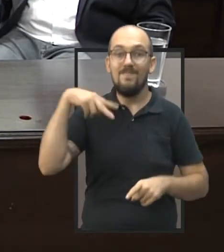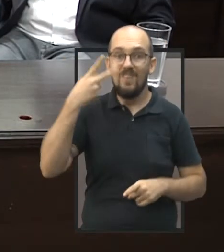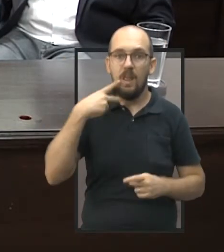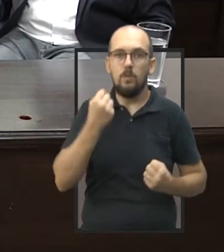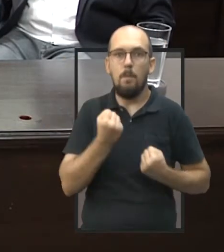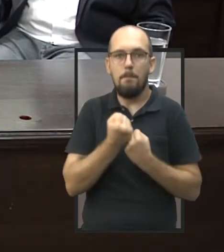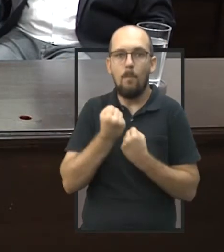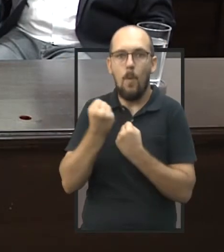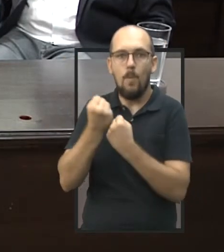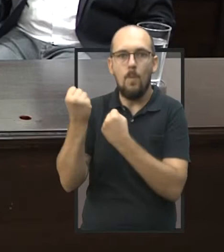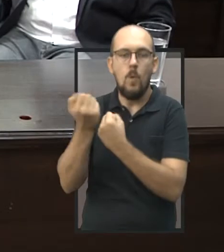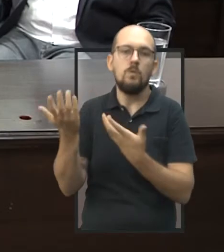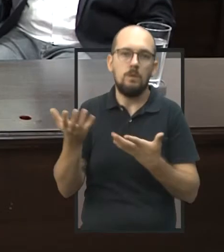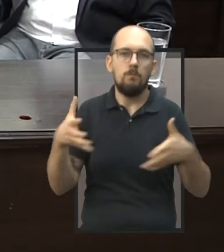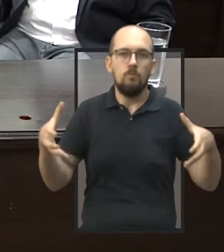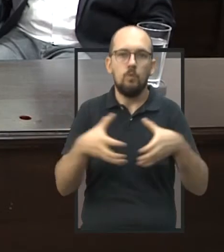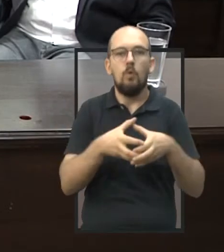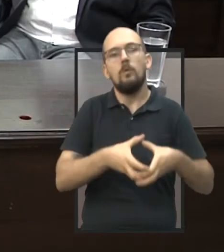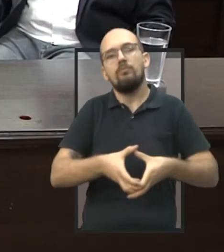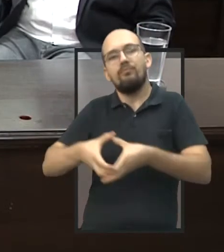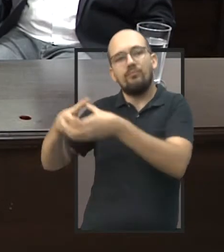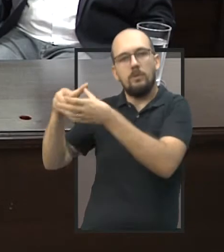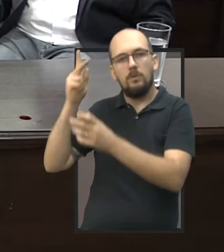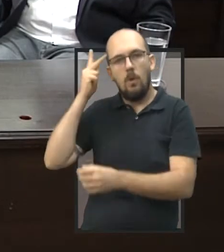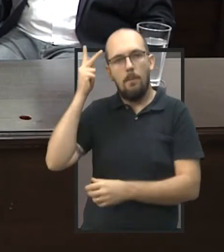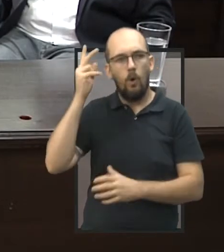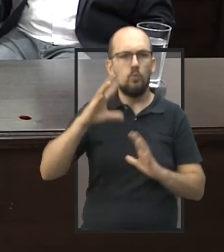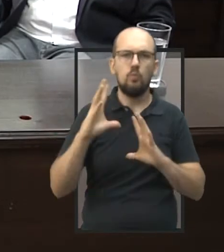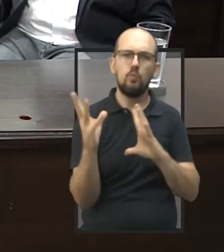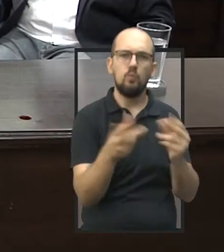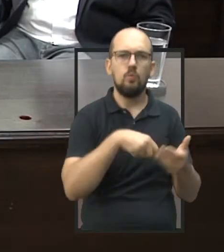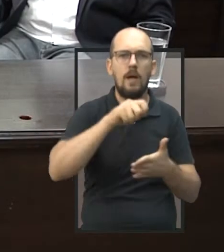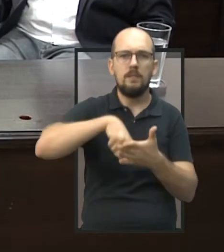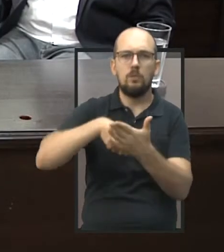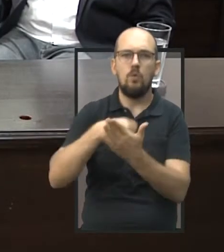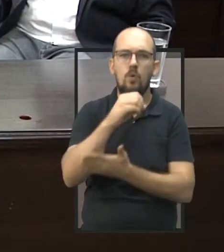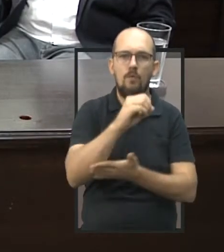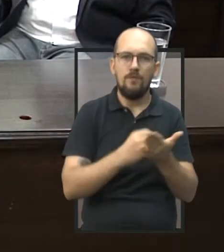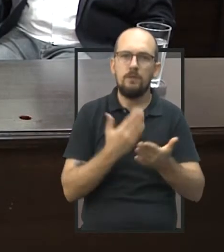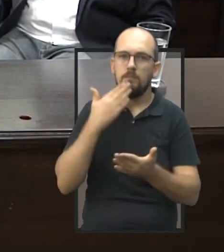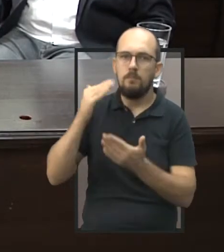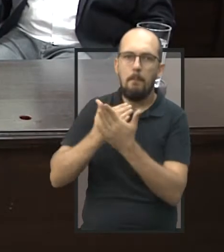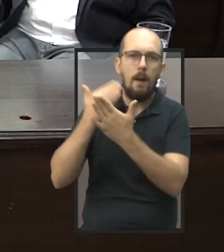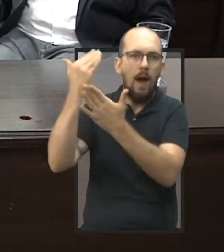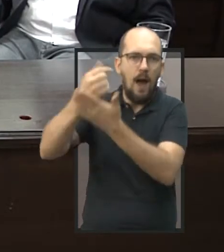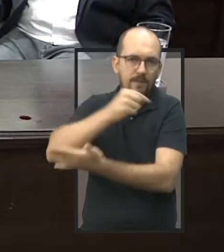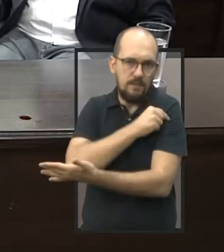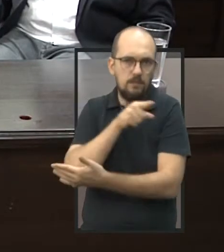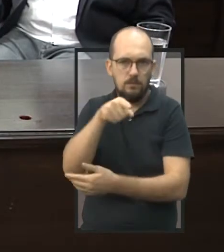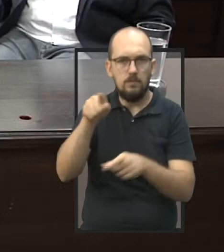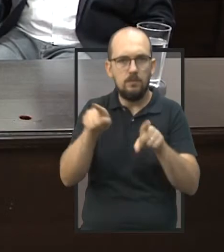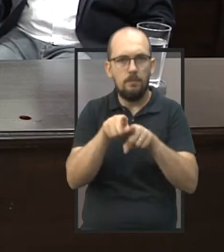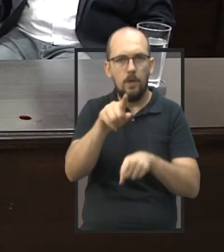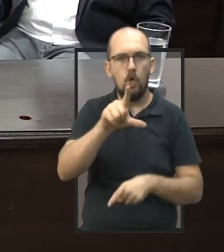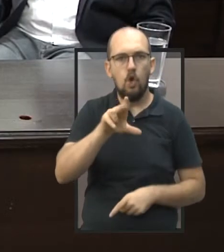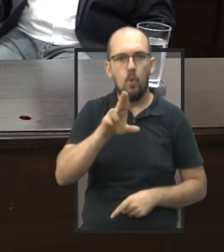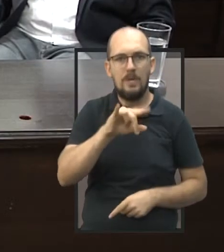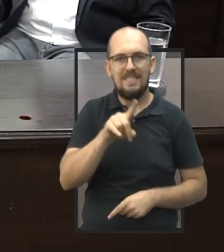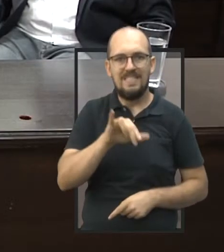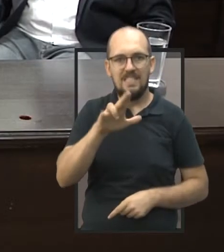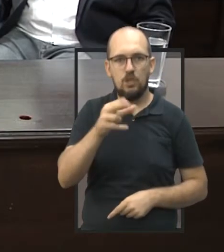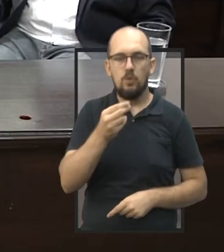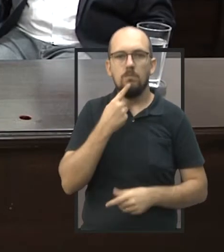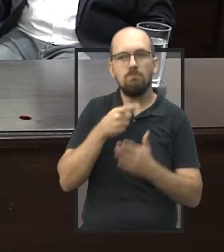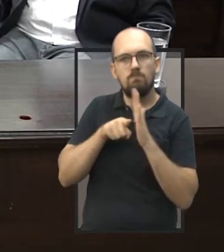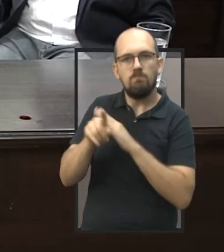esta iniciativa. Um grupo esteve em São Paulo, todos assinaram um ofício solicitando mais vacinas. Você mesmo questionou o